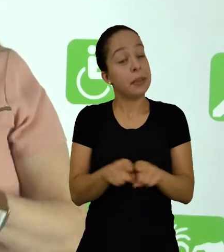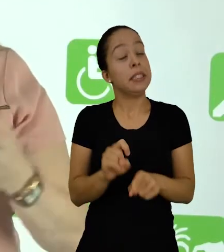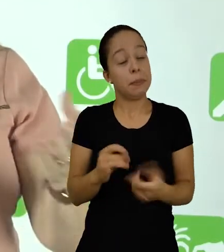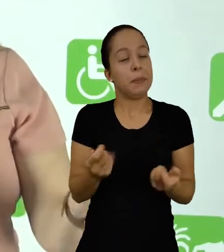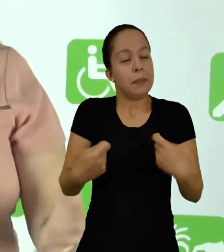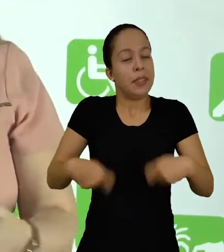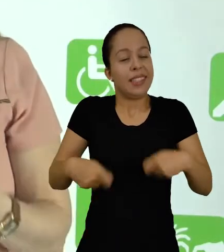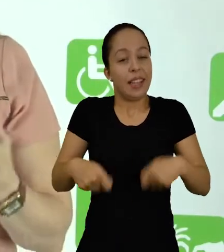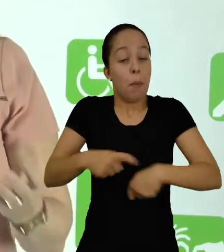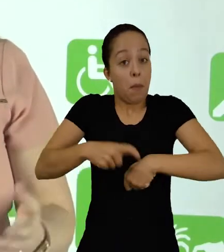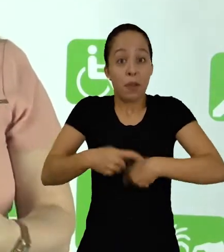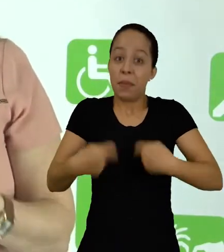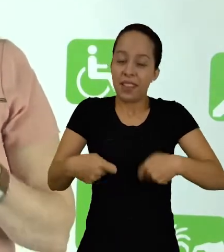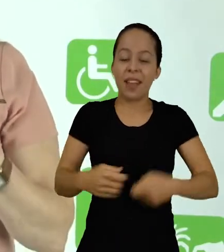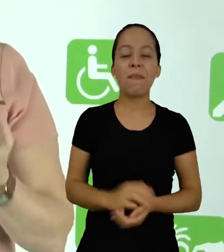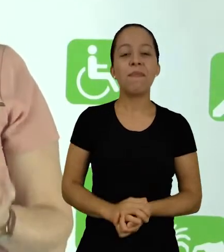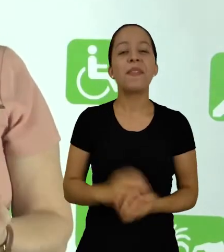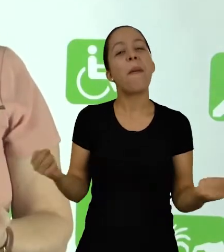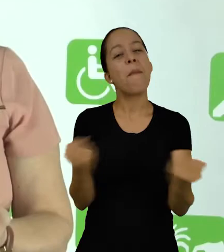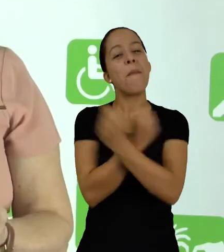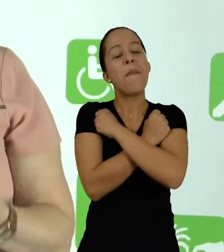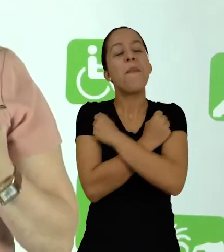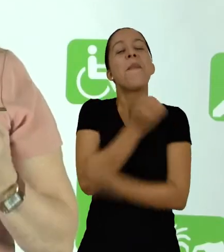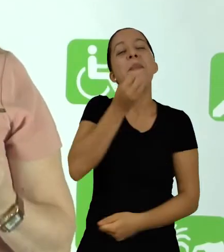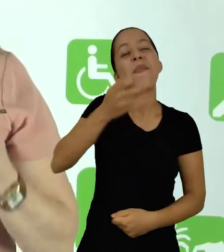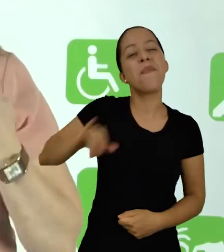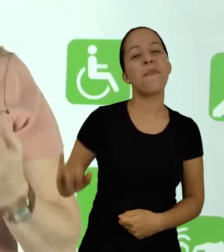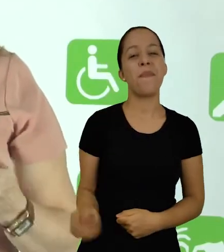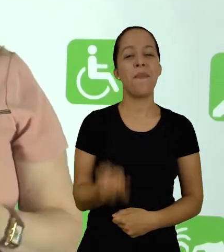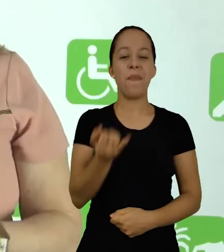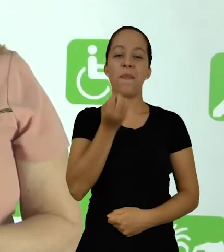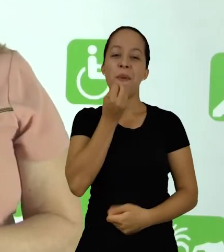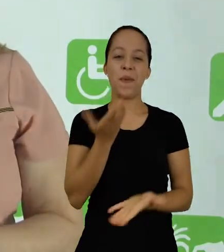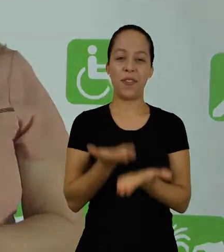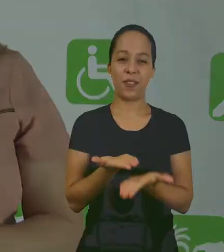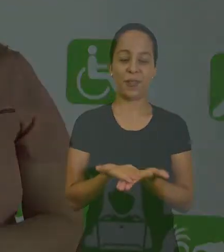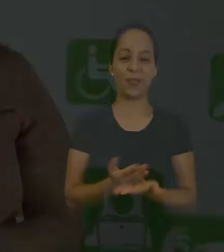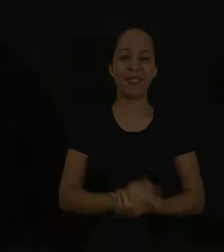por ele quando você quiser e como precisar. Abraços e bons estudos!